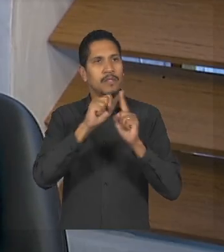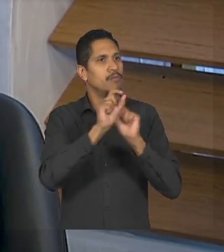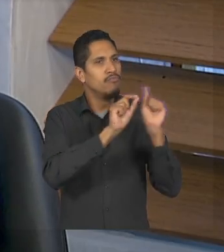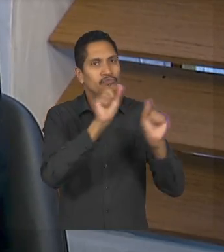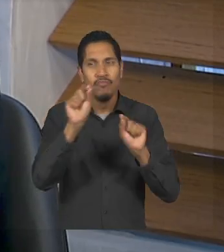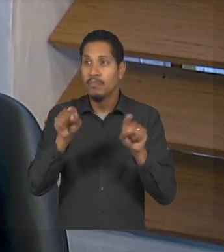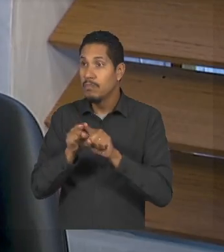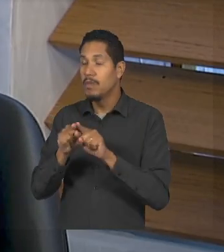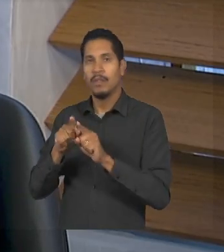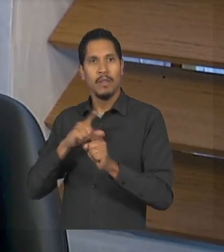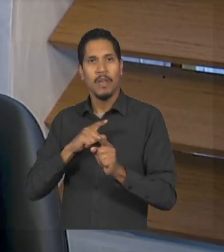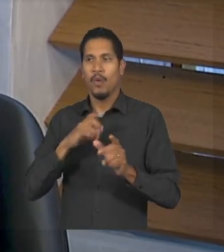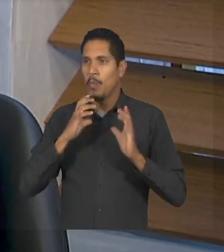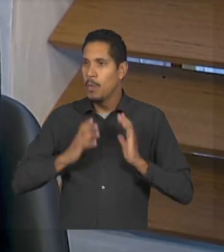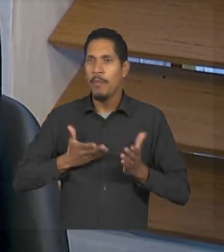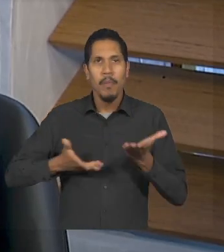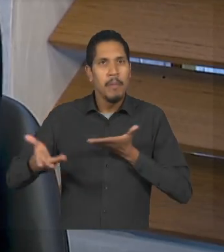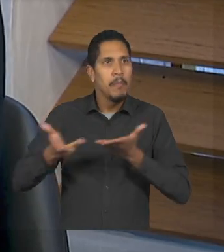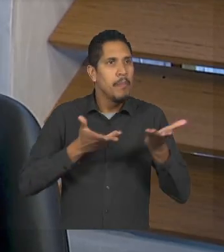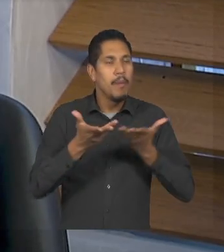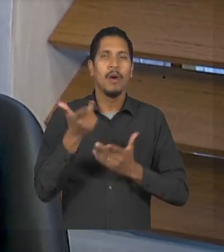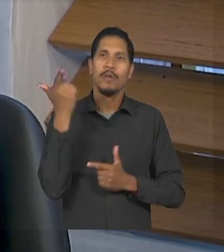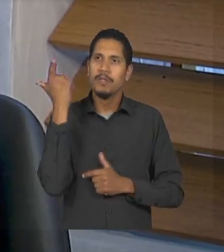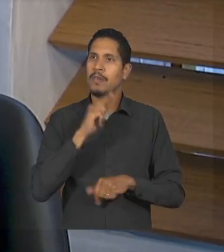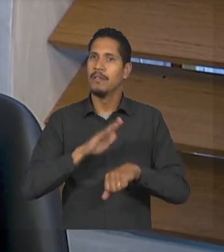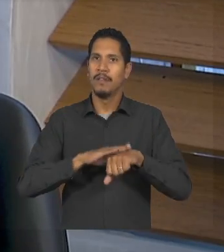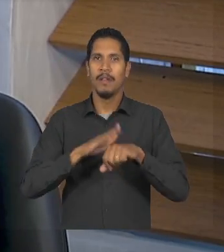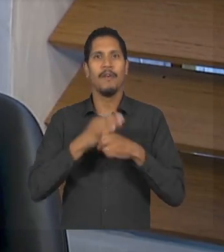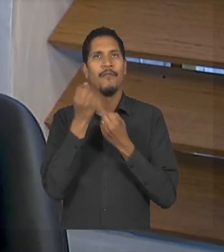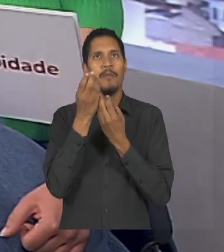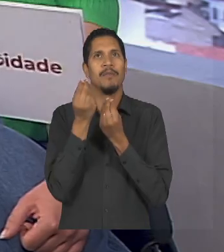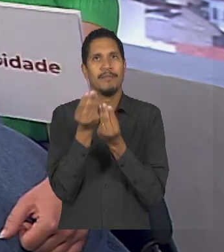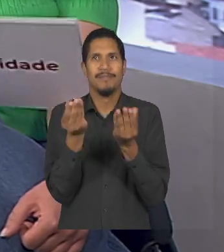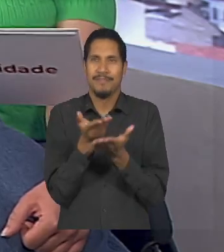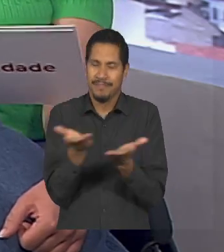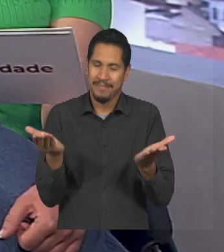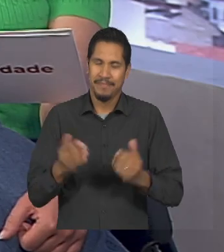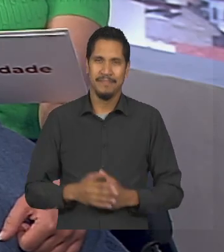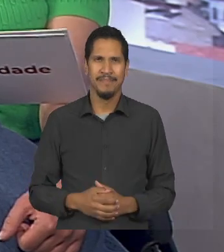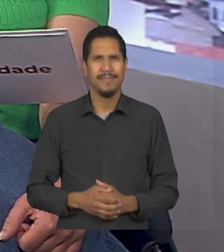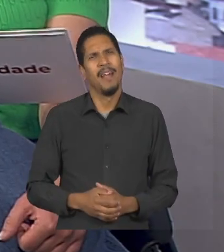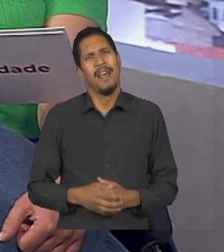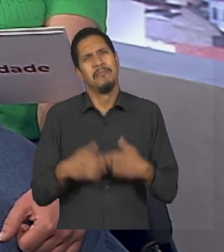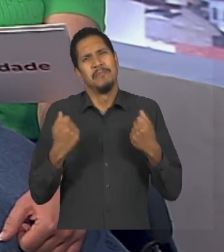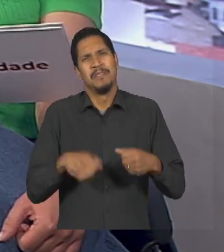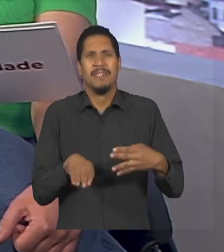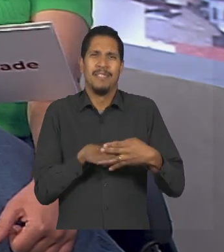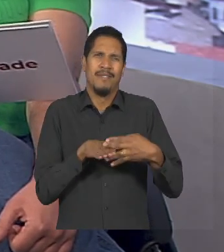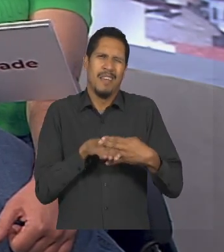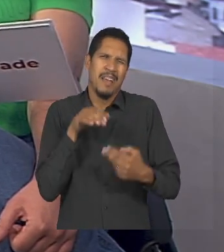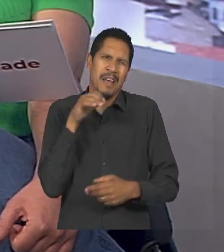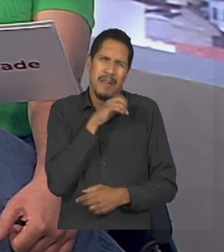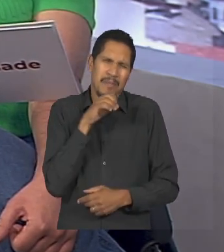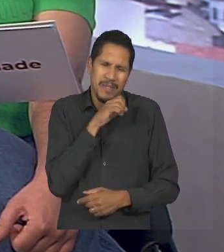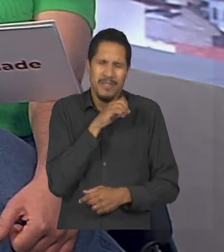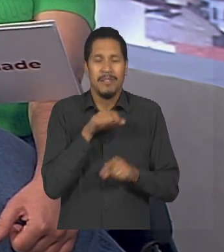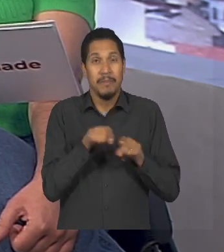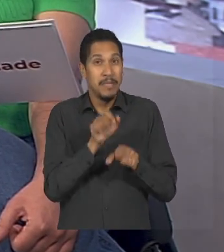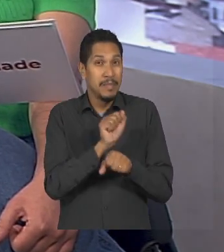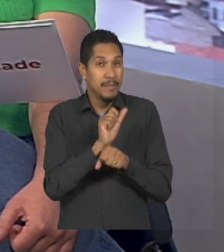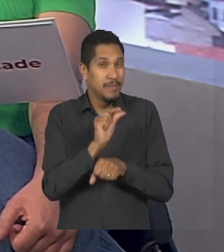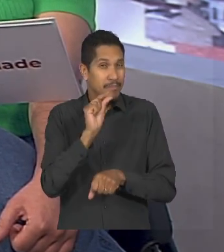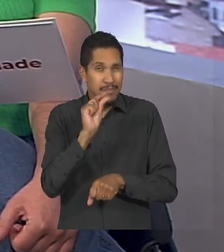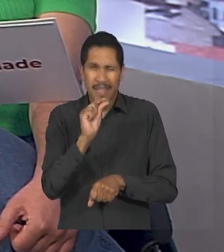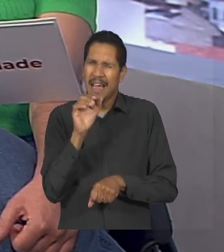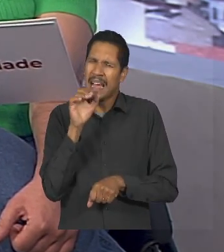melhorando os comportamentos quando a gente consegue trazer informação nós vamos para o intervalo e voltamos já já fique por aí